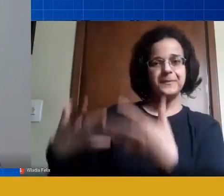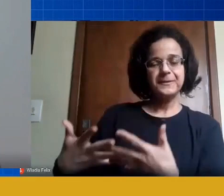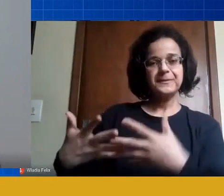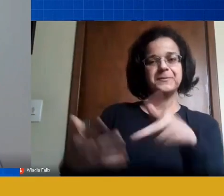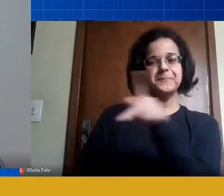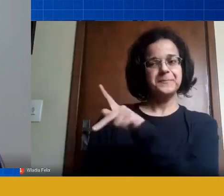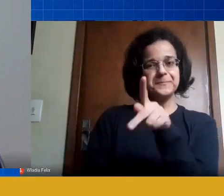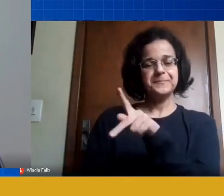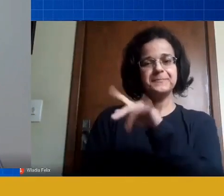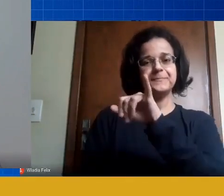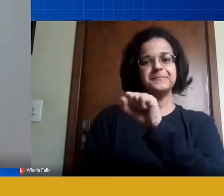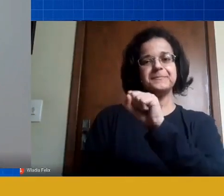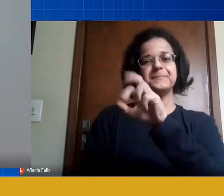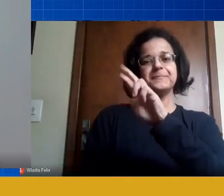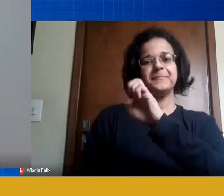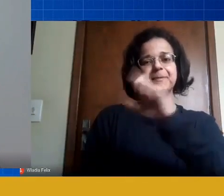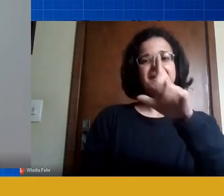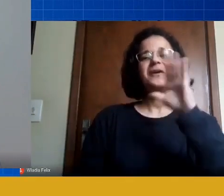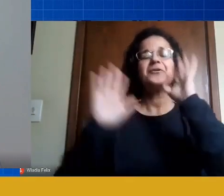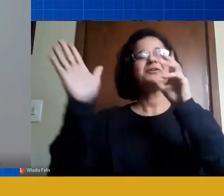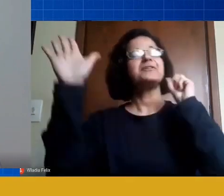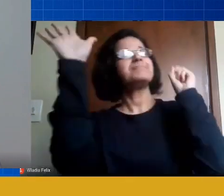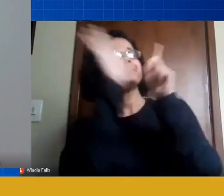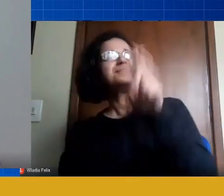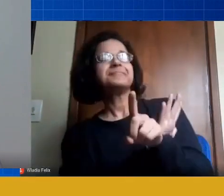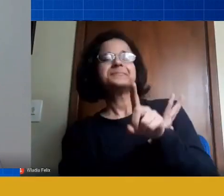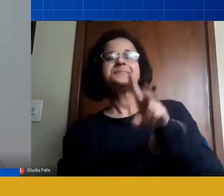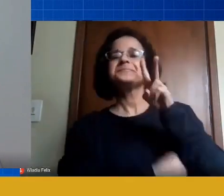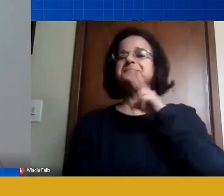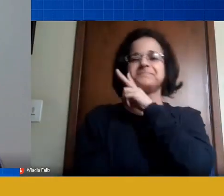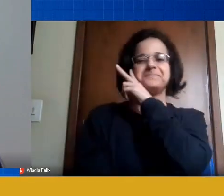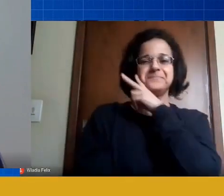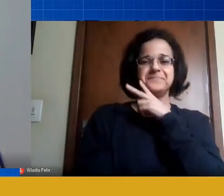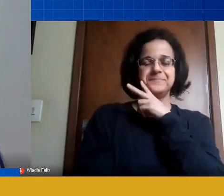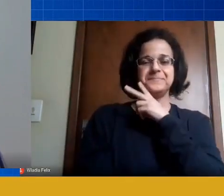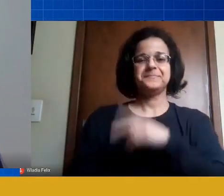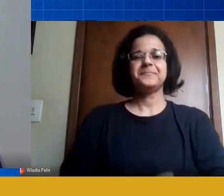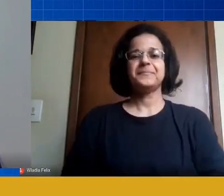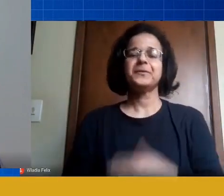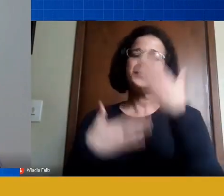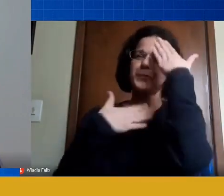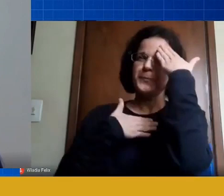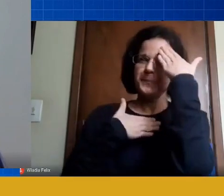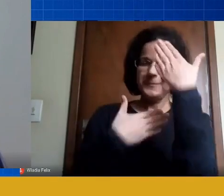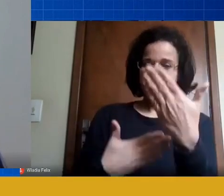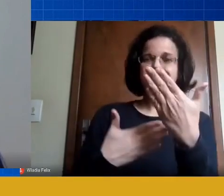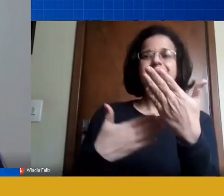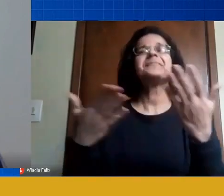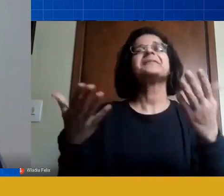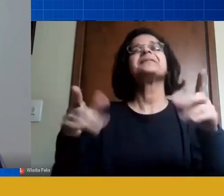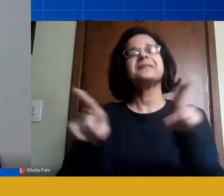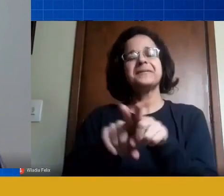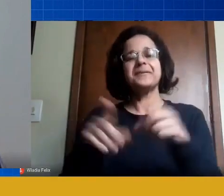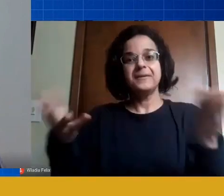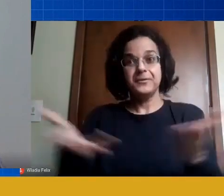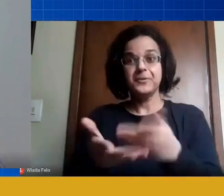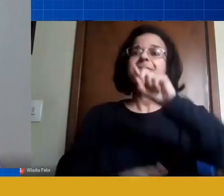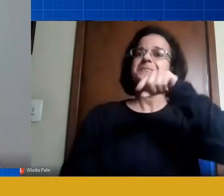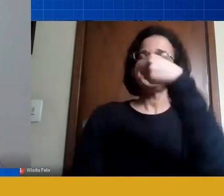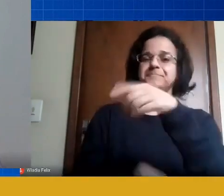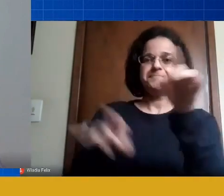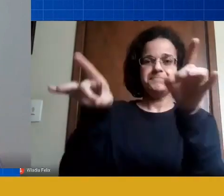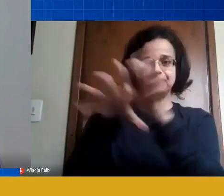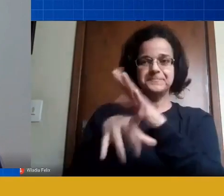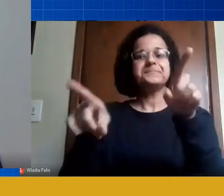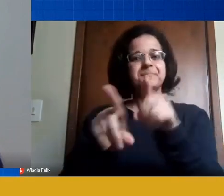eu vou fazer uma pergunta já para o Vicente, né? Primeiro, as gratidões a gente vai fazer agora, e também no final, mas